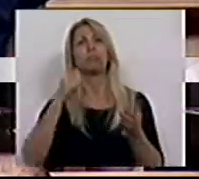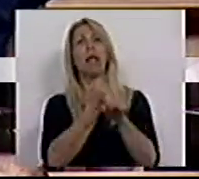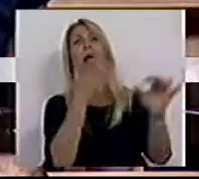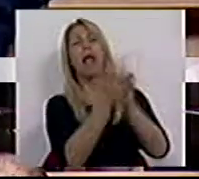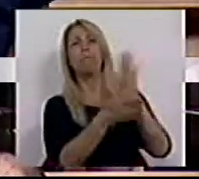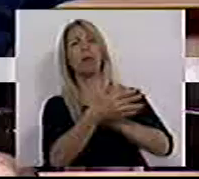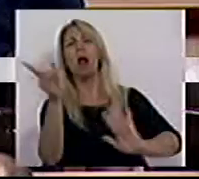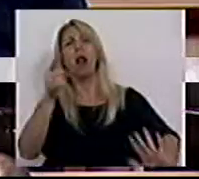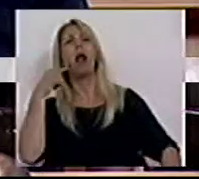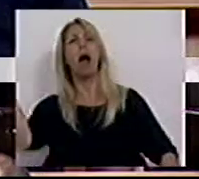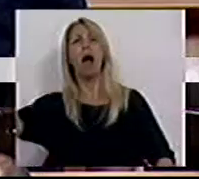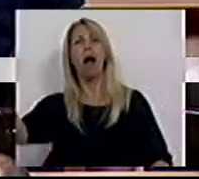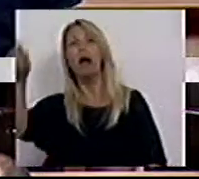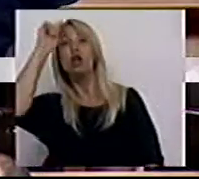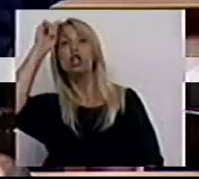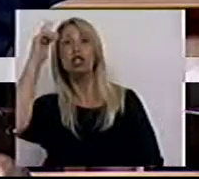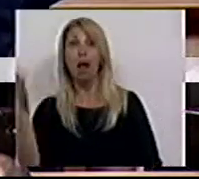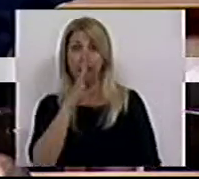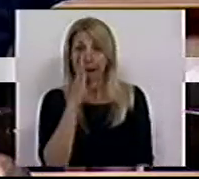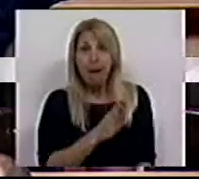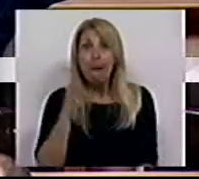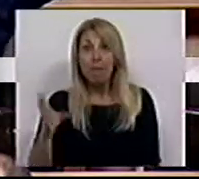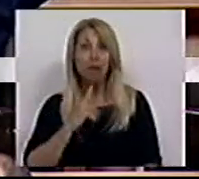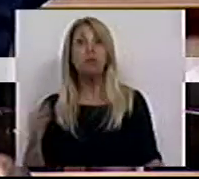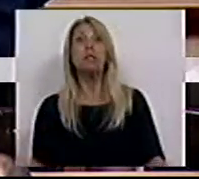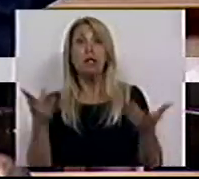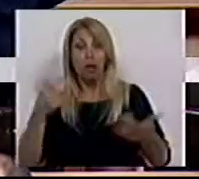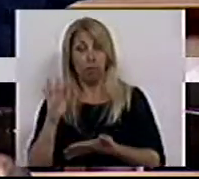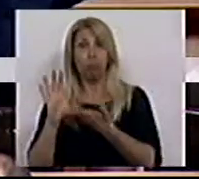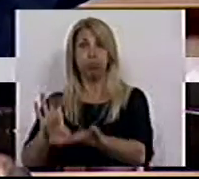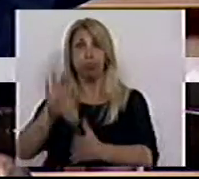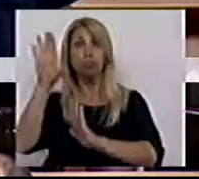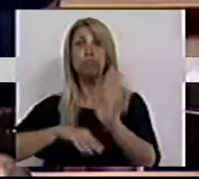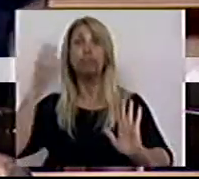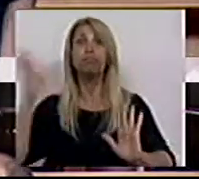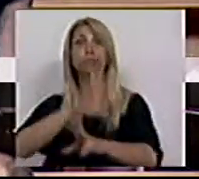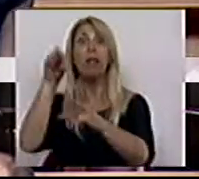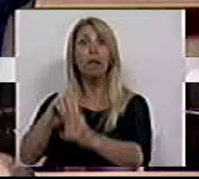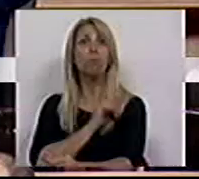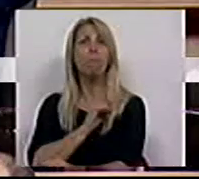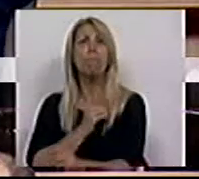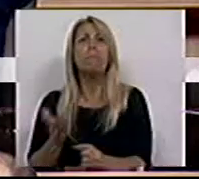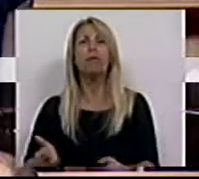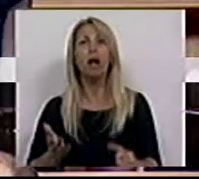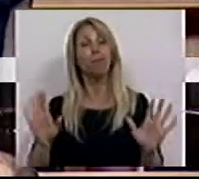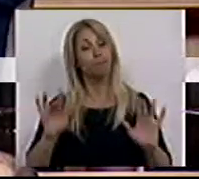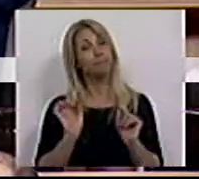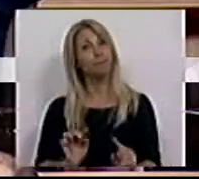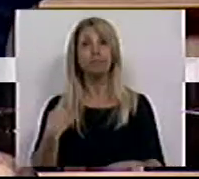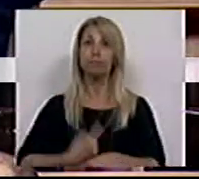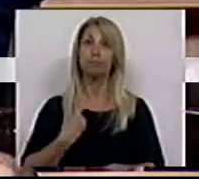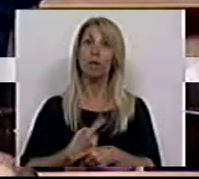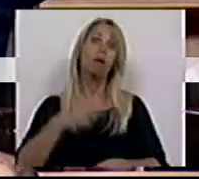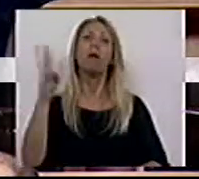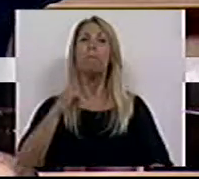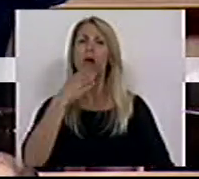Na prática, incentiva e financia a precariedade nos privados. Mas como ainda assim, estes milhares